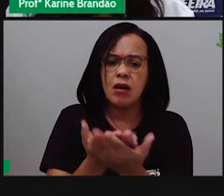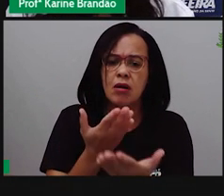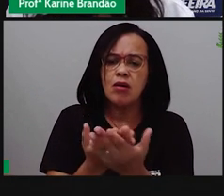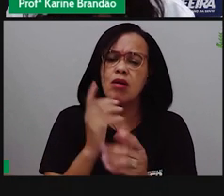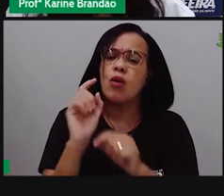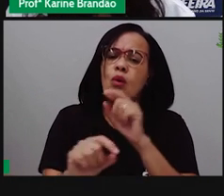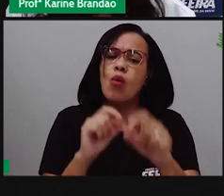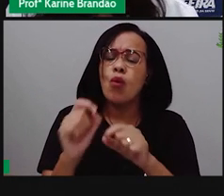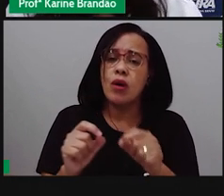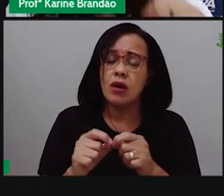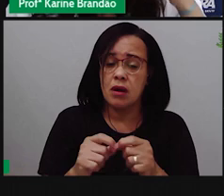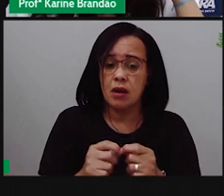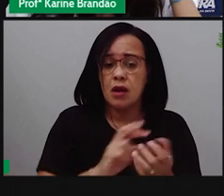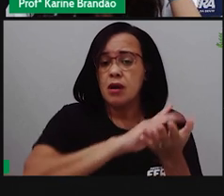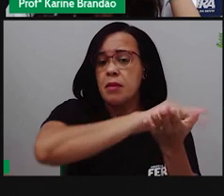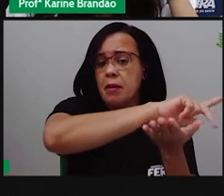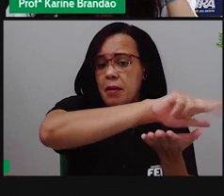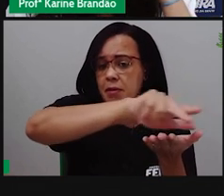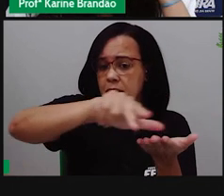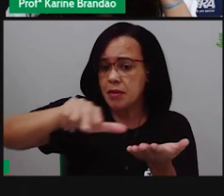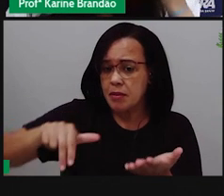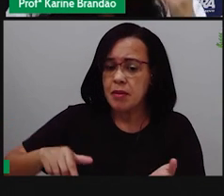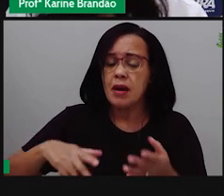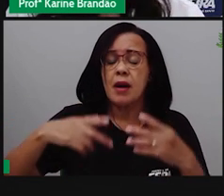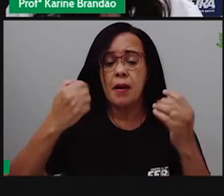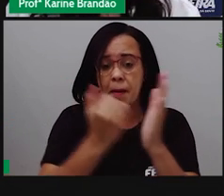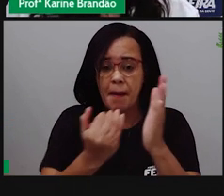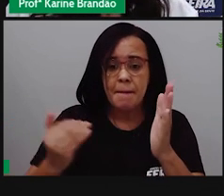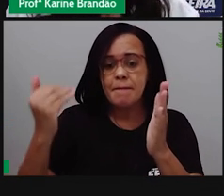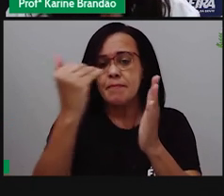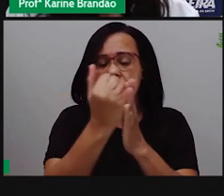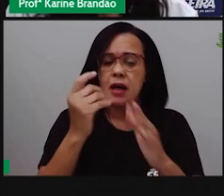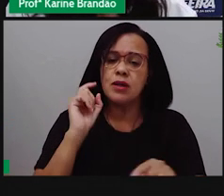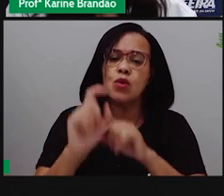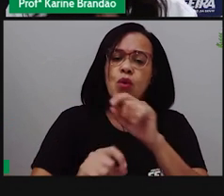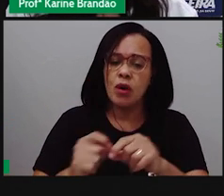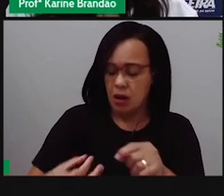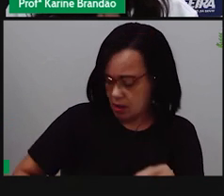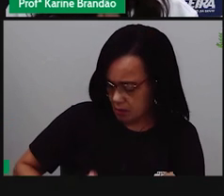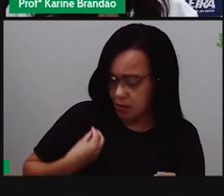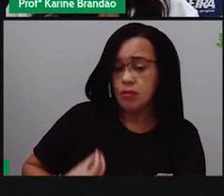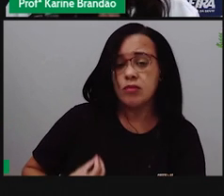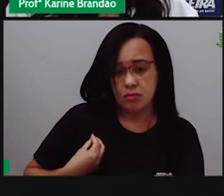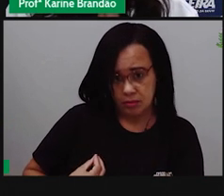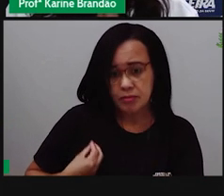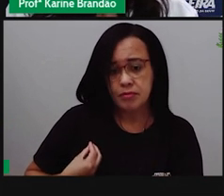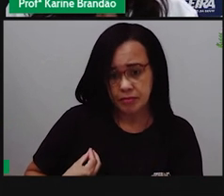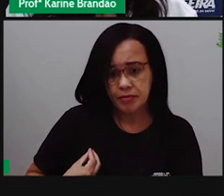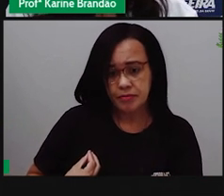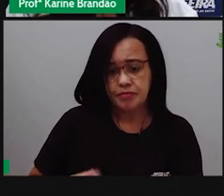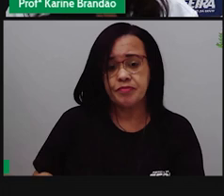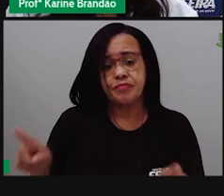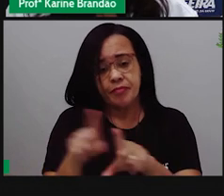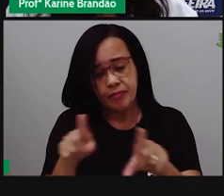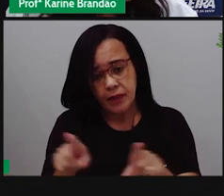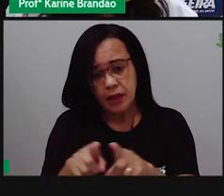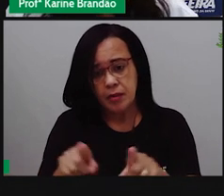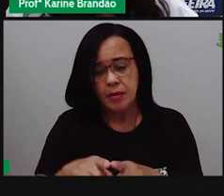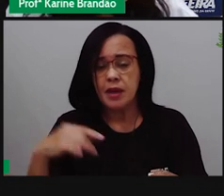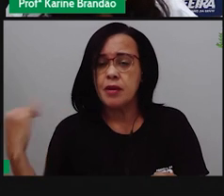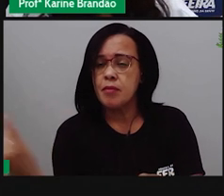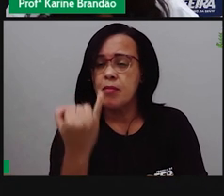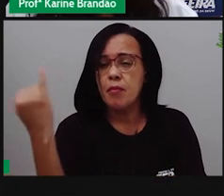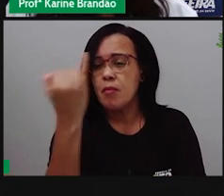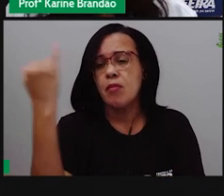conceito mais amplo, o que é diversidade biológica, e a gente viu também agora, né, que é essencial para a